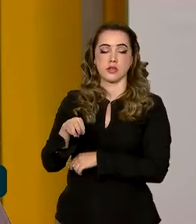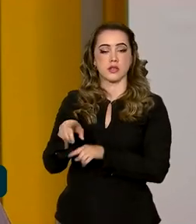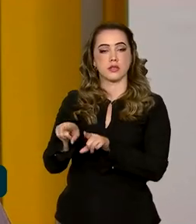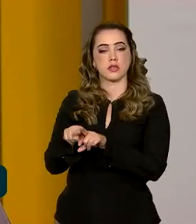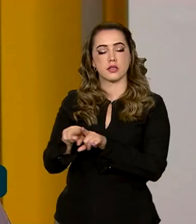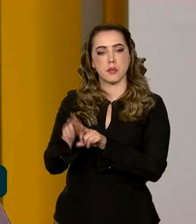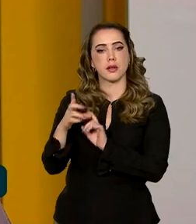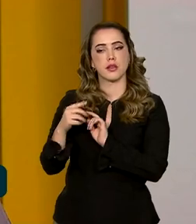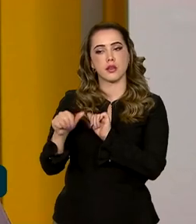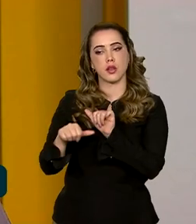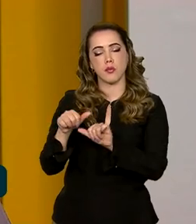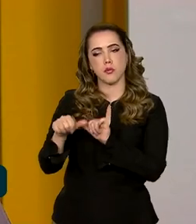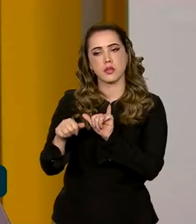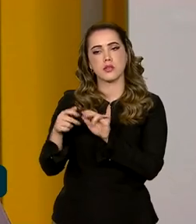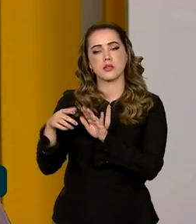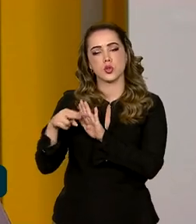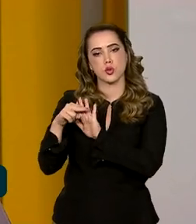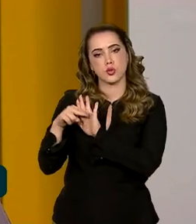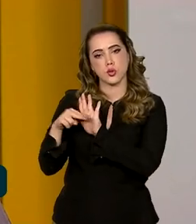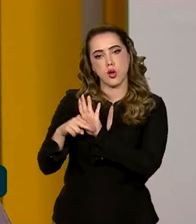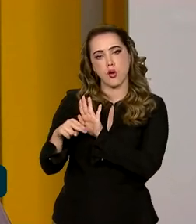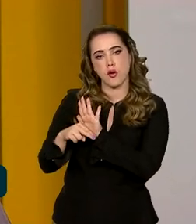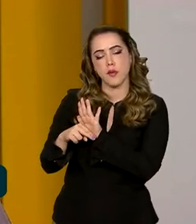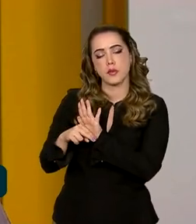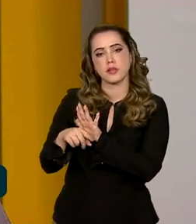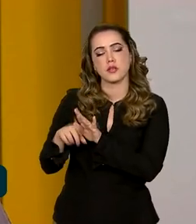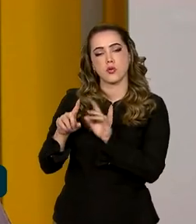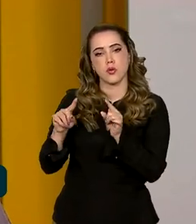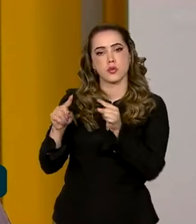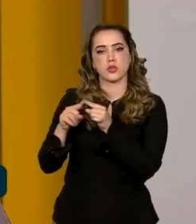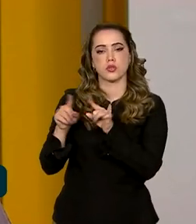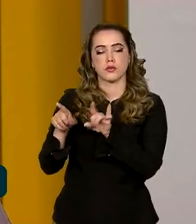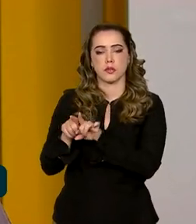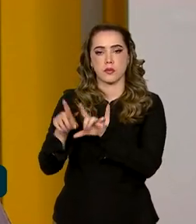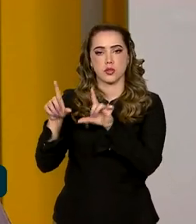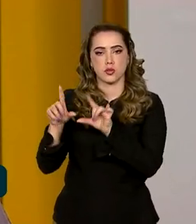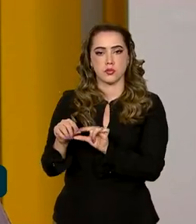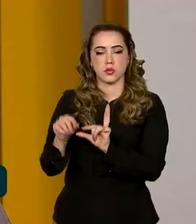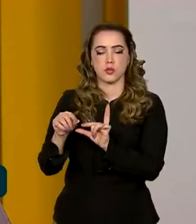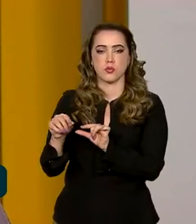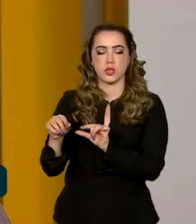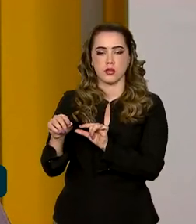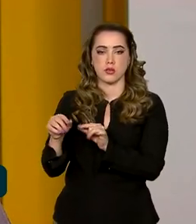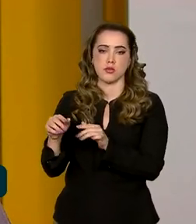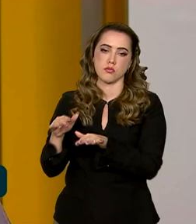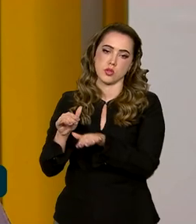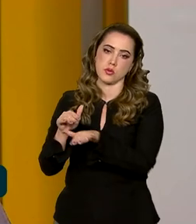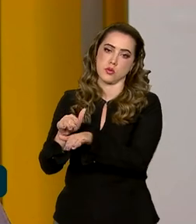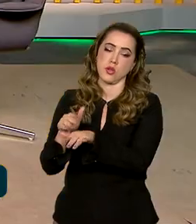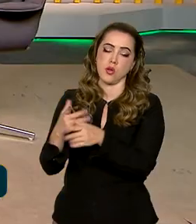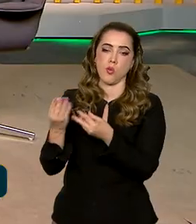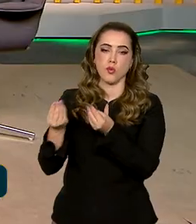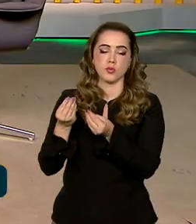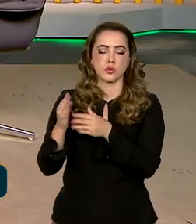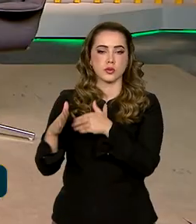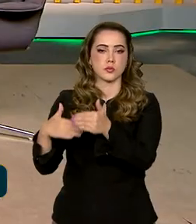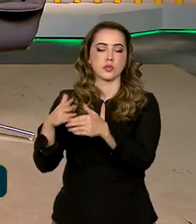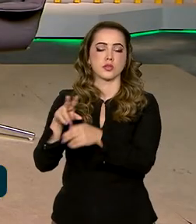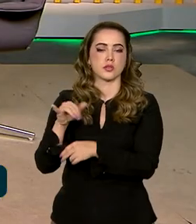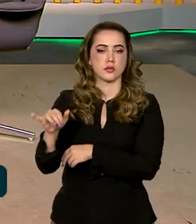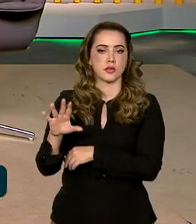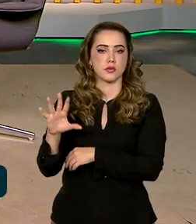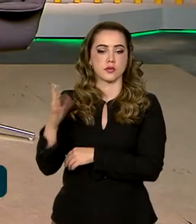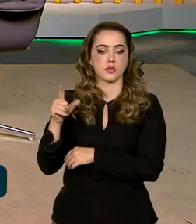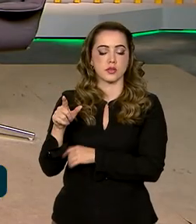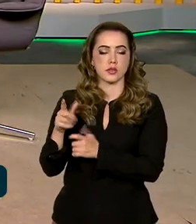das normas de trânsito, visando também a redução dos acidentes. Como é está esse processo? Isso vai, por exemplo,